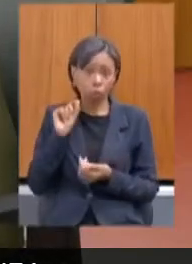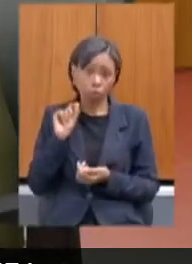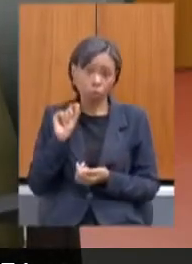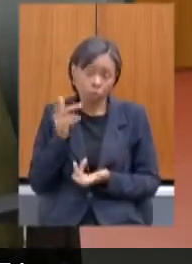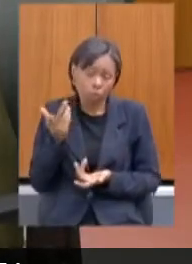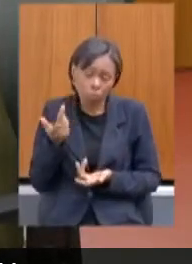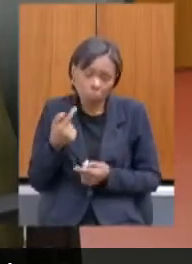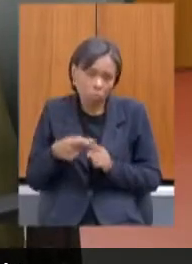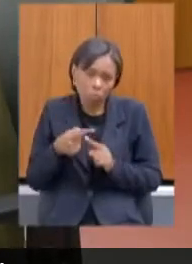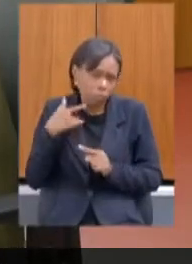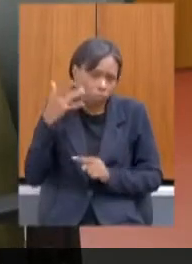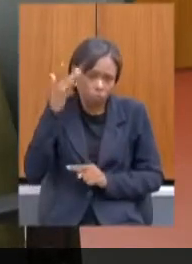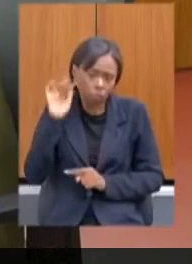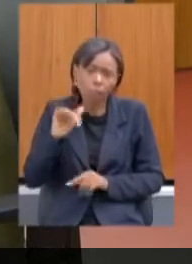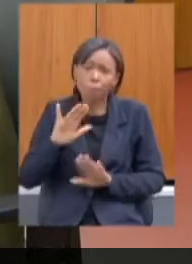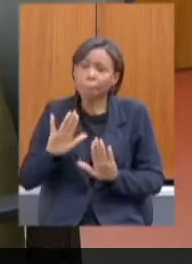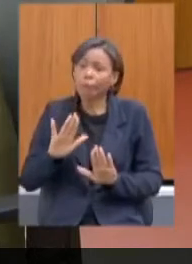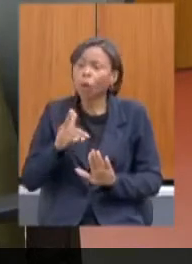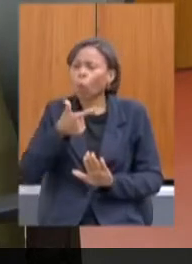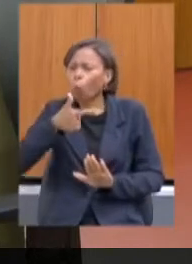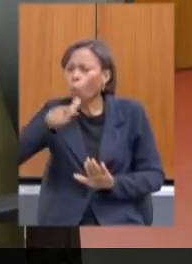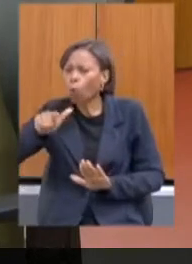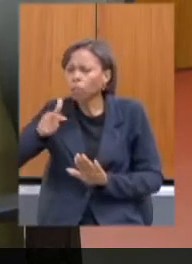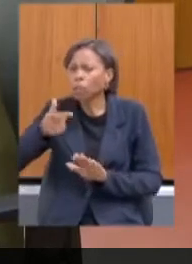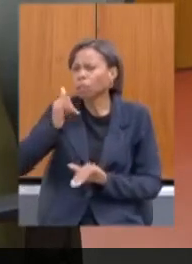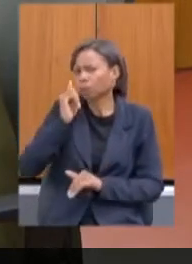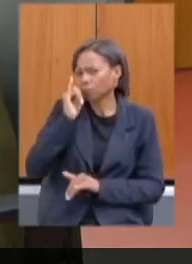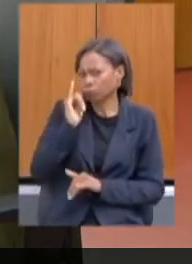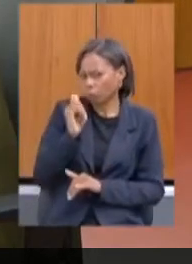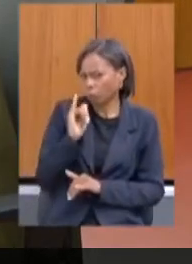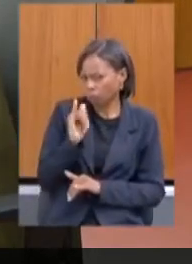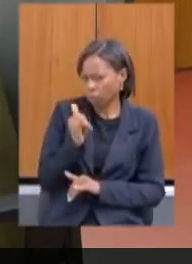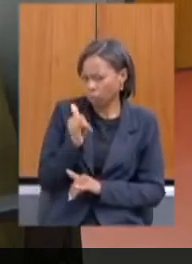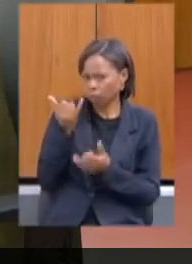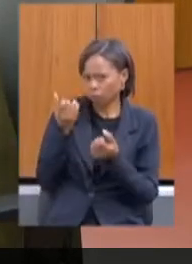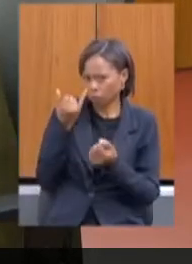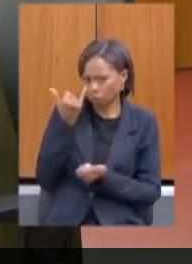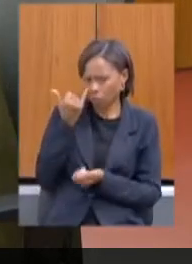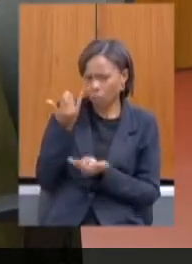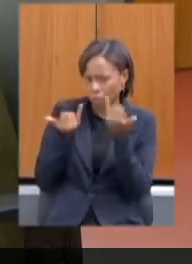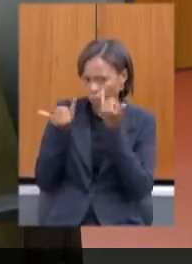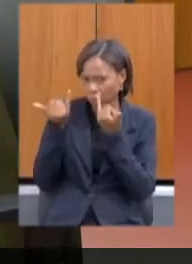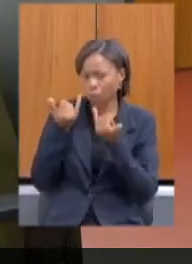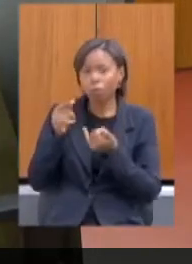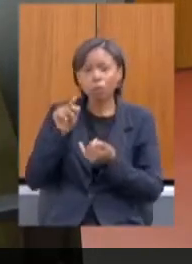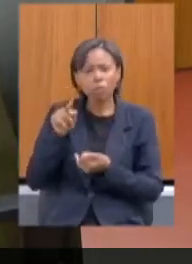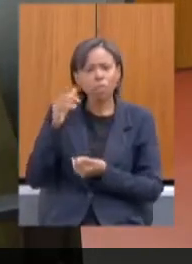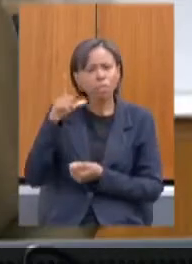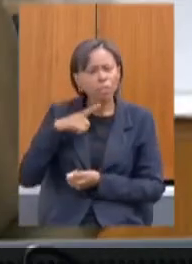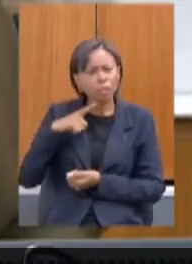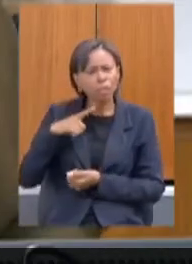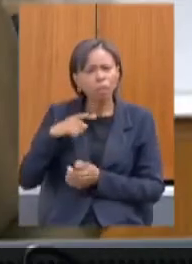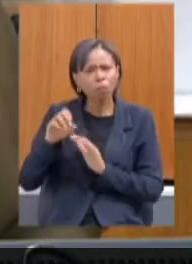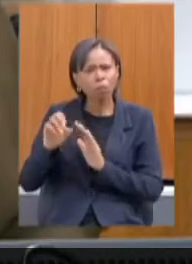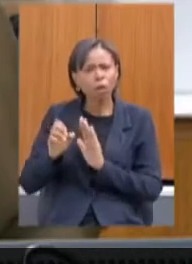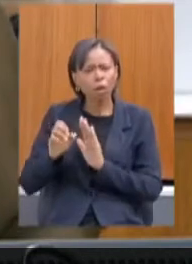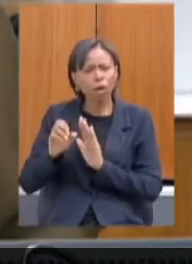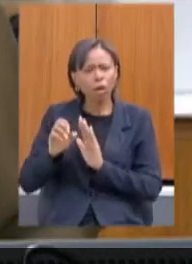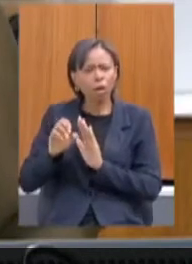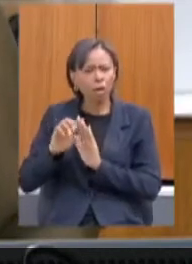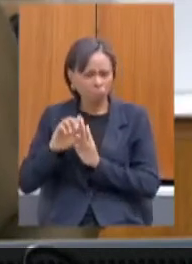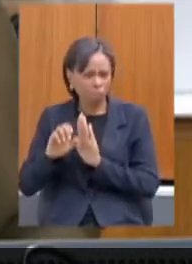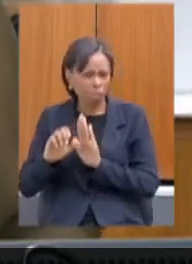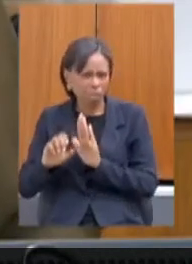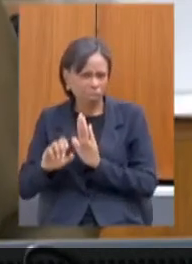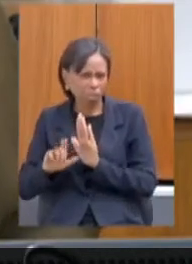sei mas eu queria dar uma outra informação a senhora tem uma emenda para uma campanha prevista ela já está